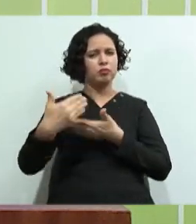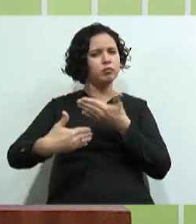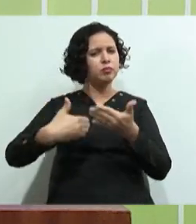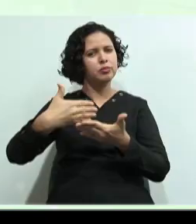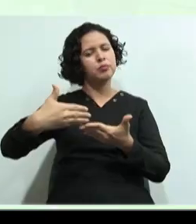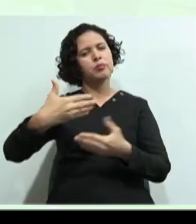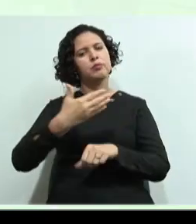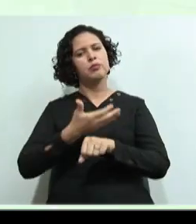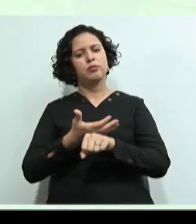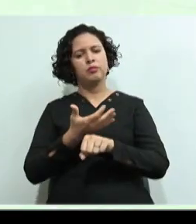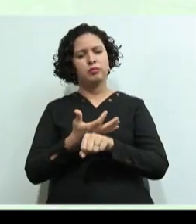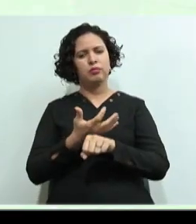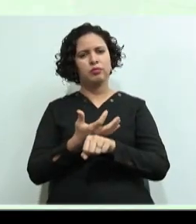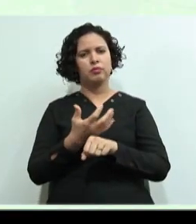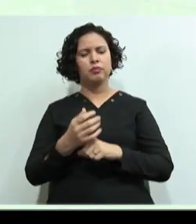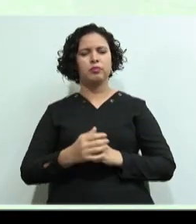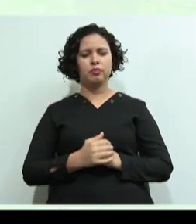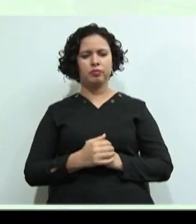disciplinas